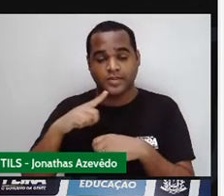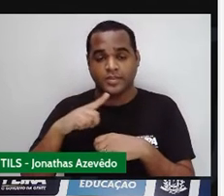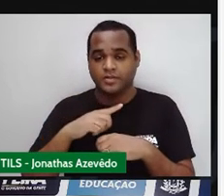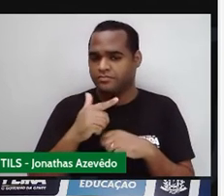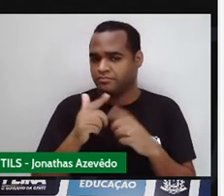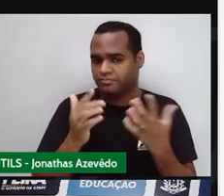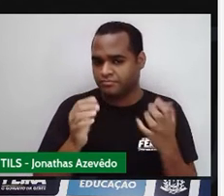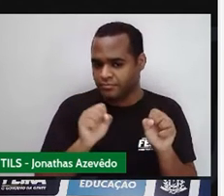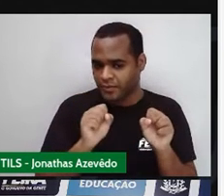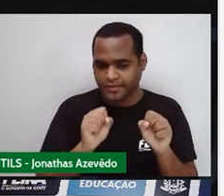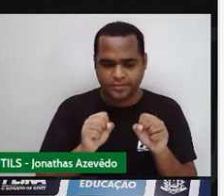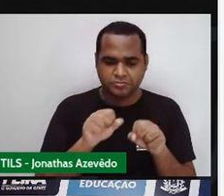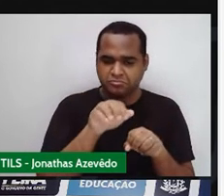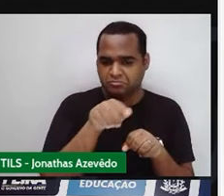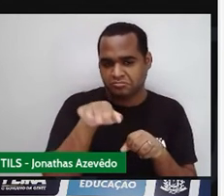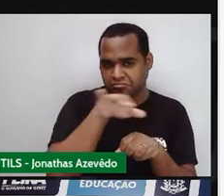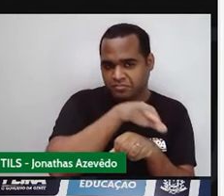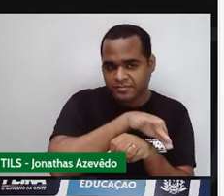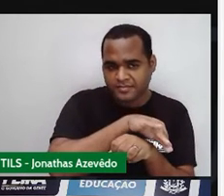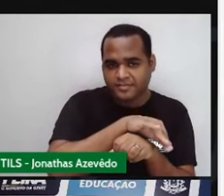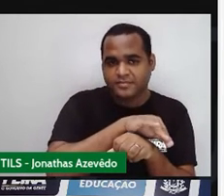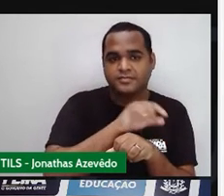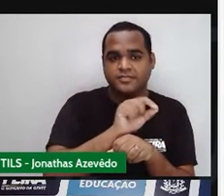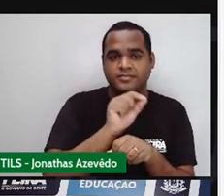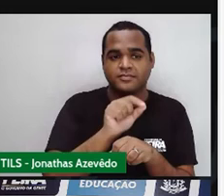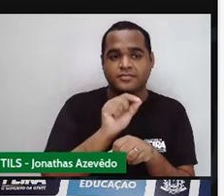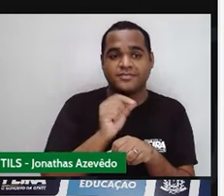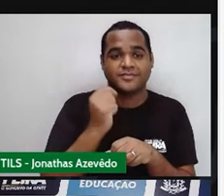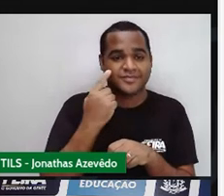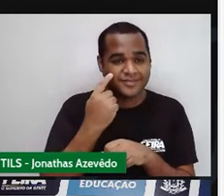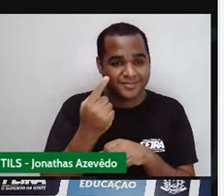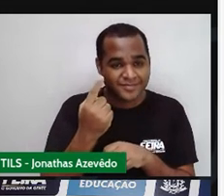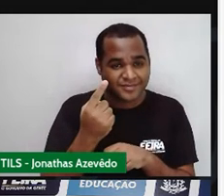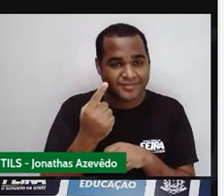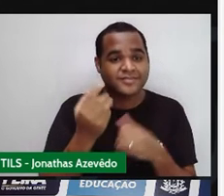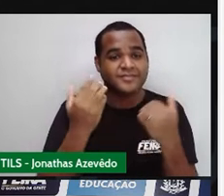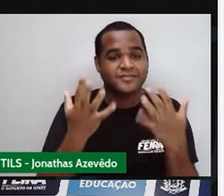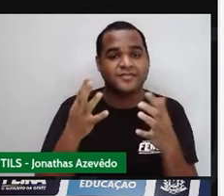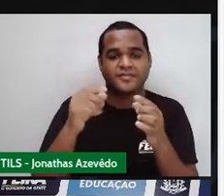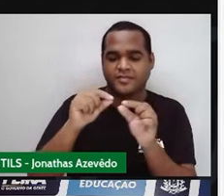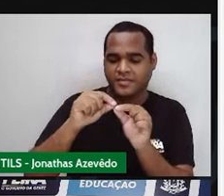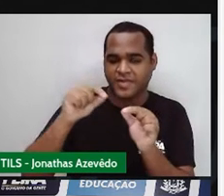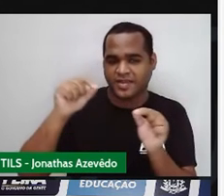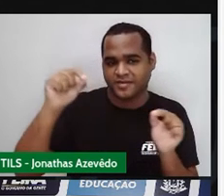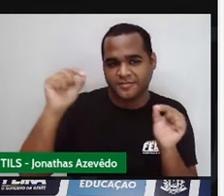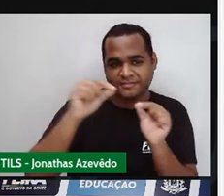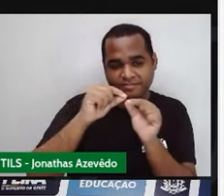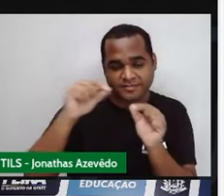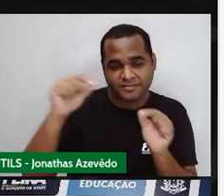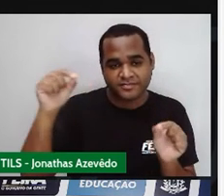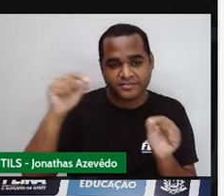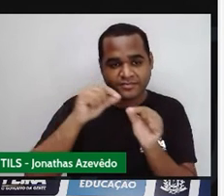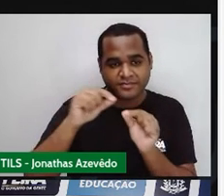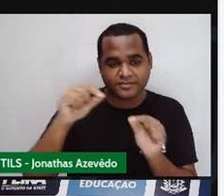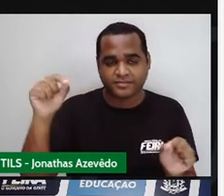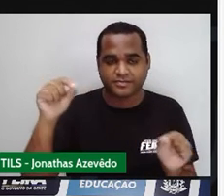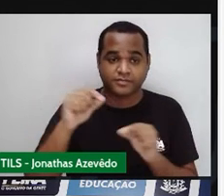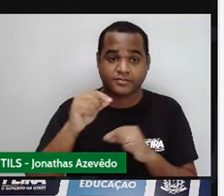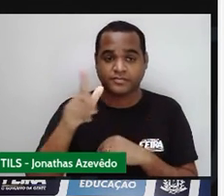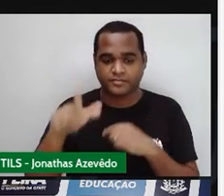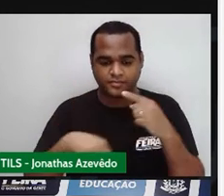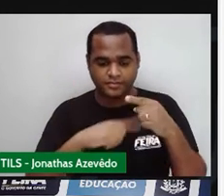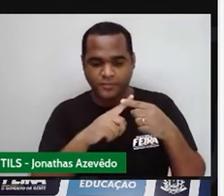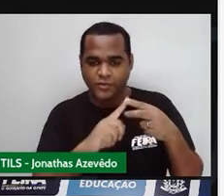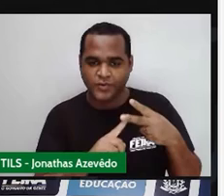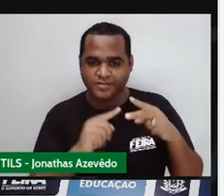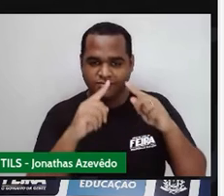trapézio, né? Que é essa daqui. Da mesma forma, você consegue dividir o trapézio em dois